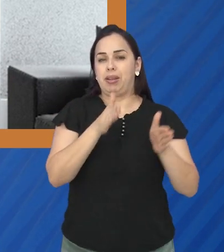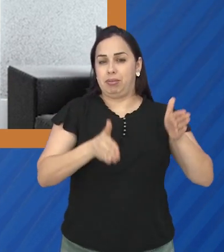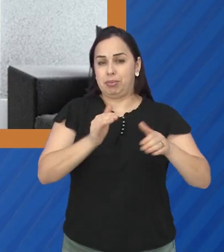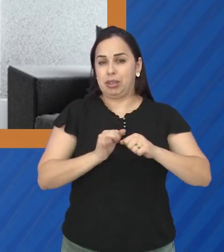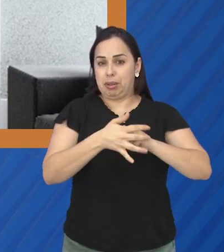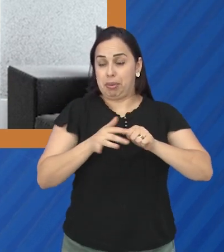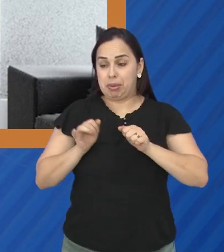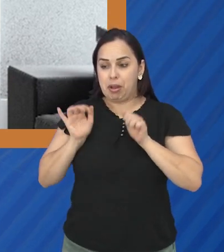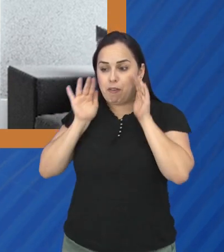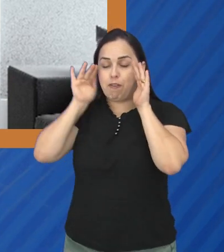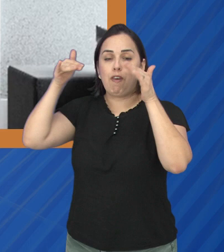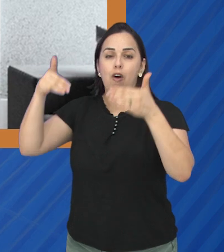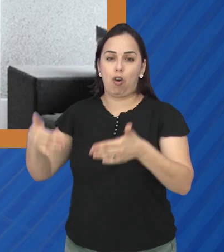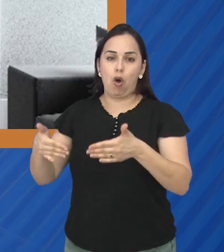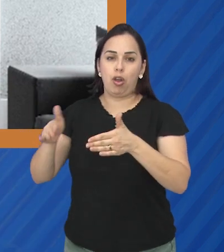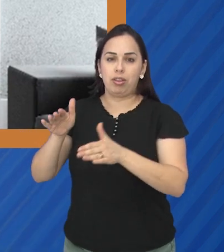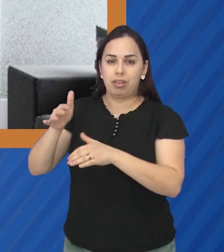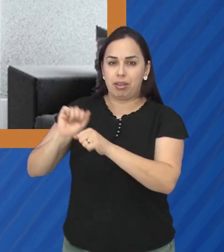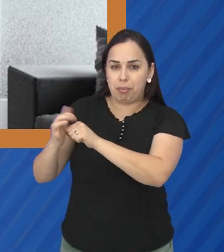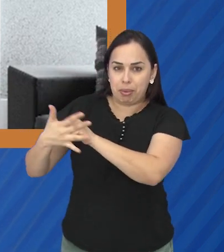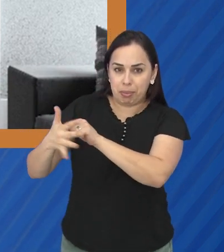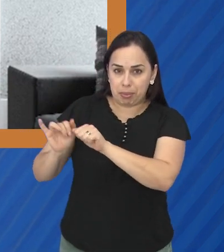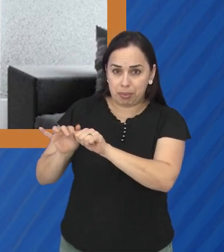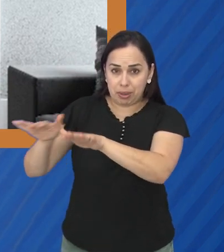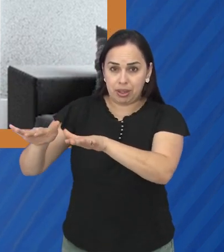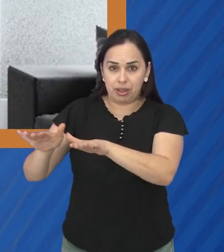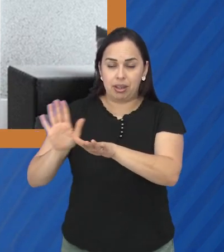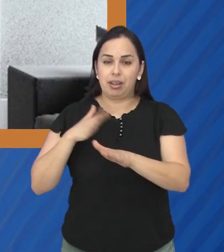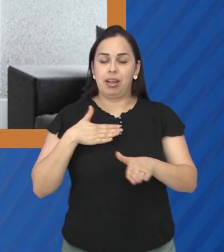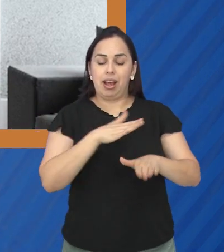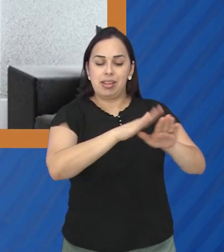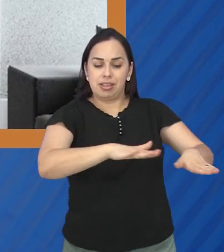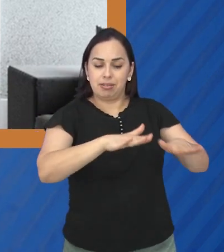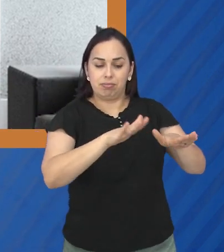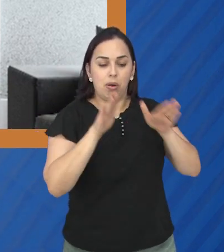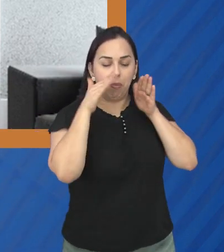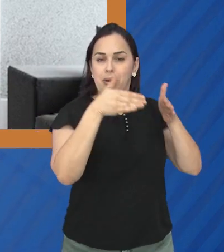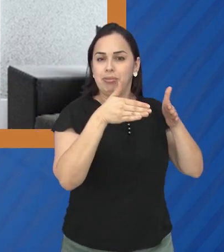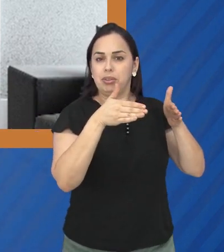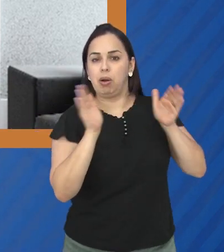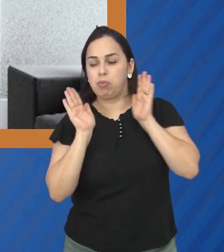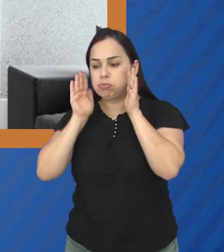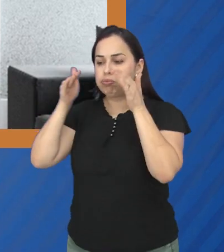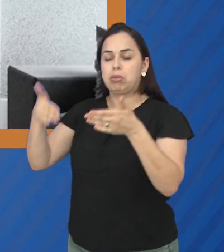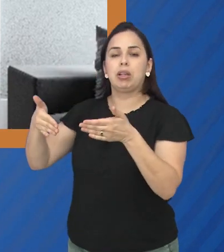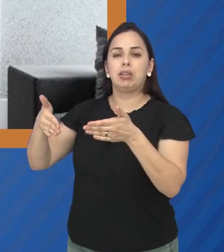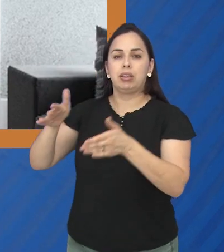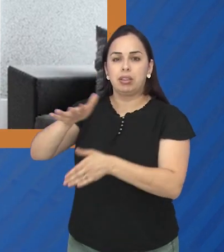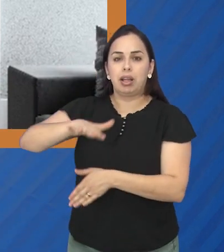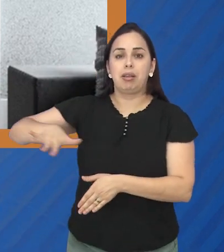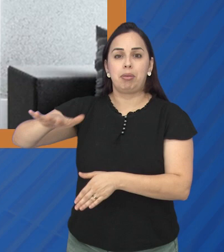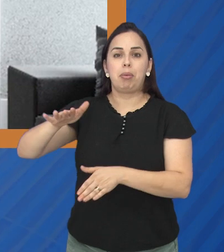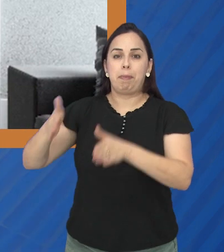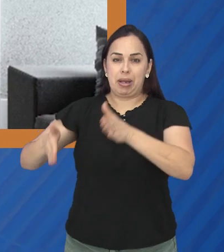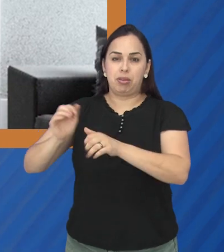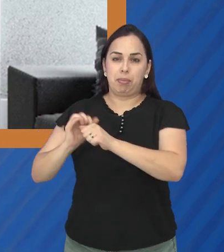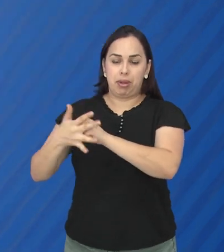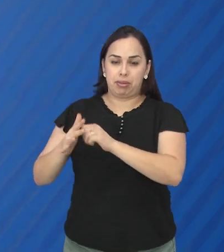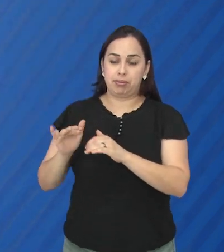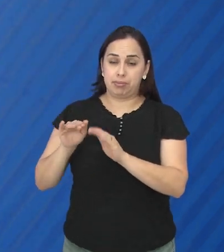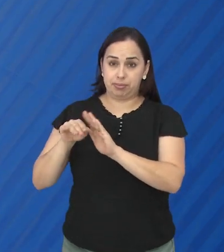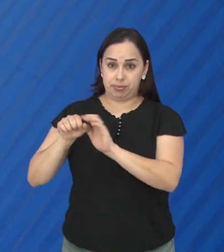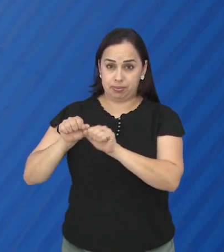municípios que desmontaram a atenção primária e transformaram tudo em pronto atendimento da pandemia